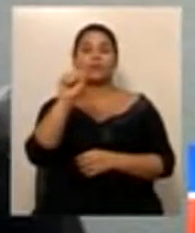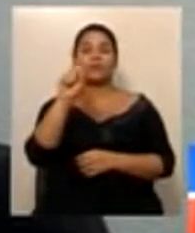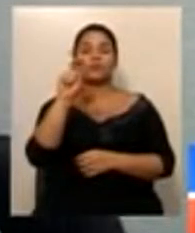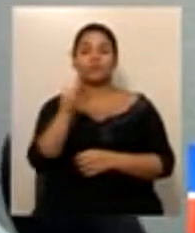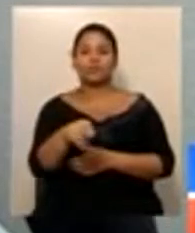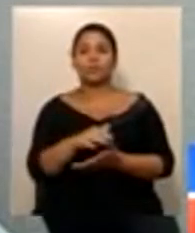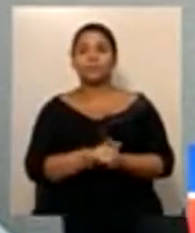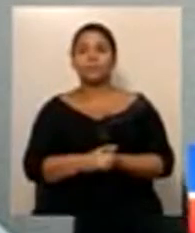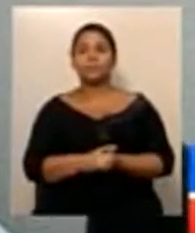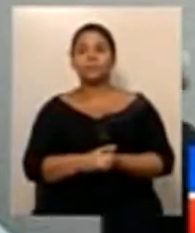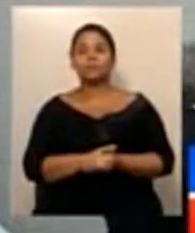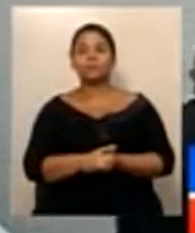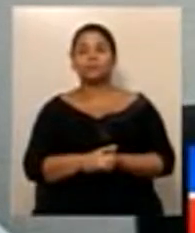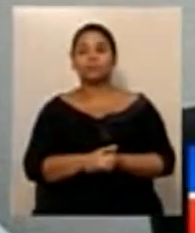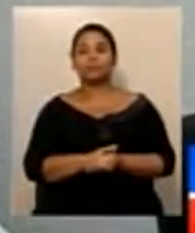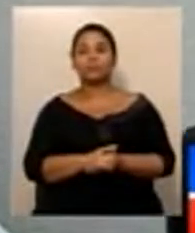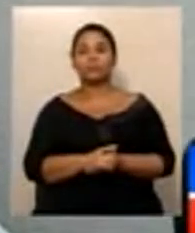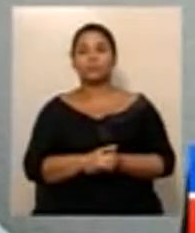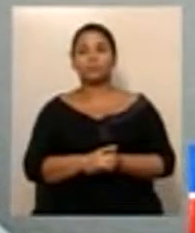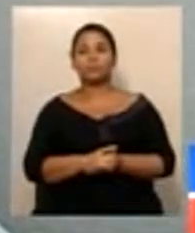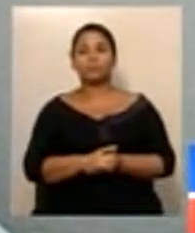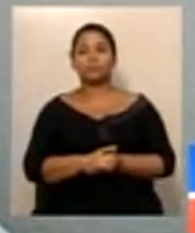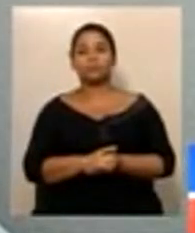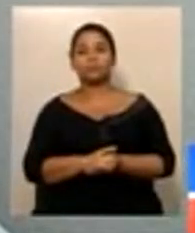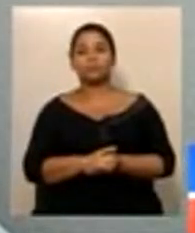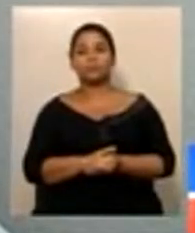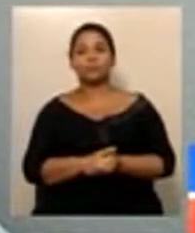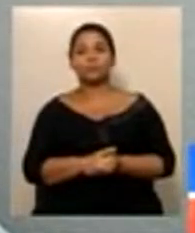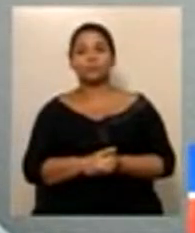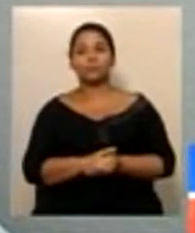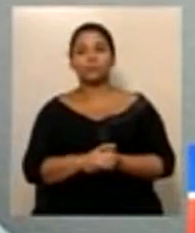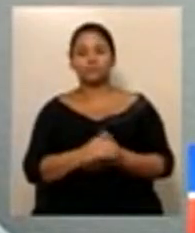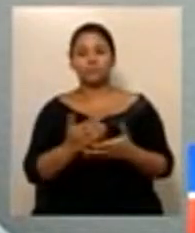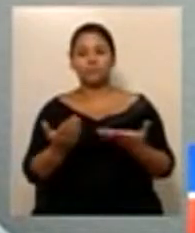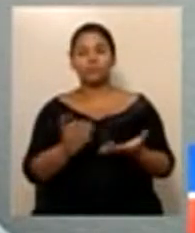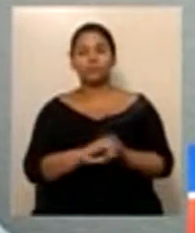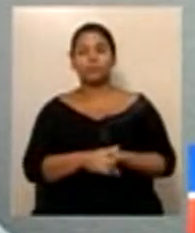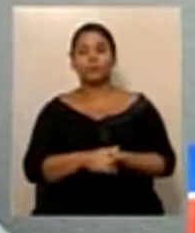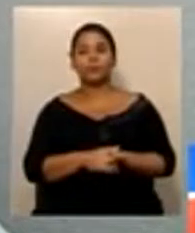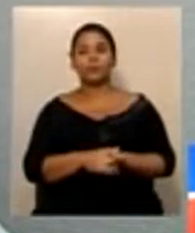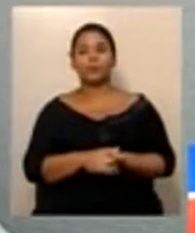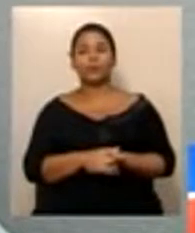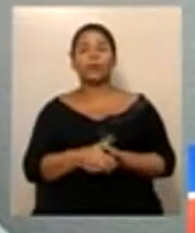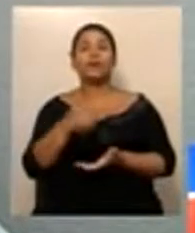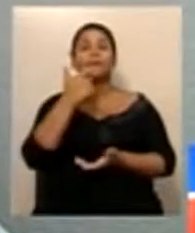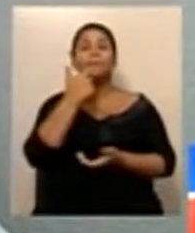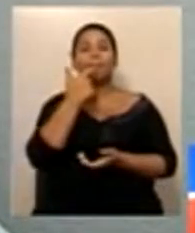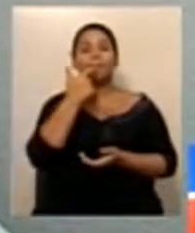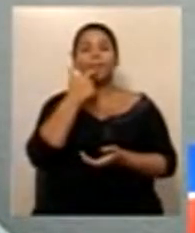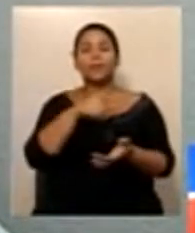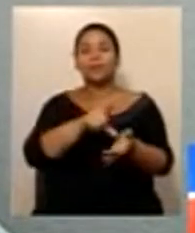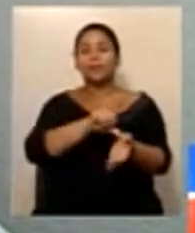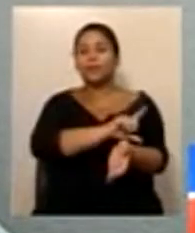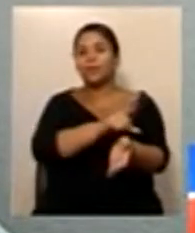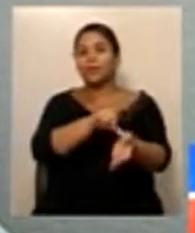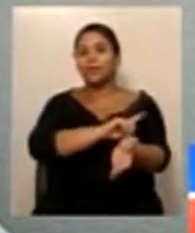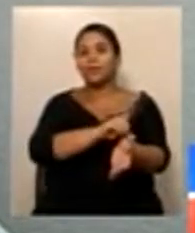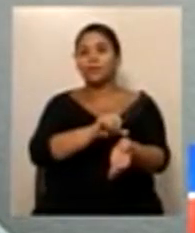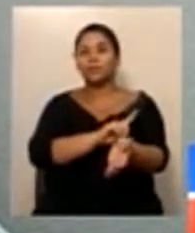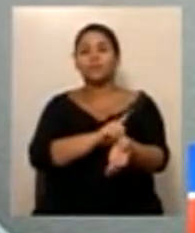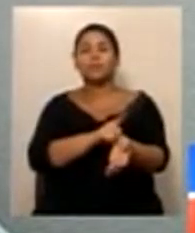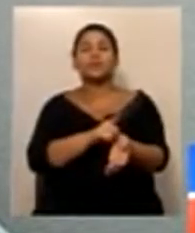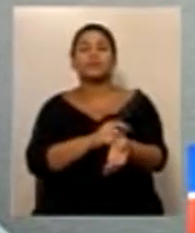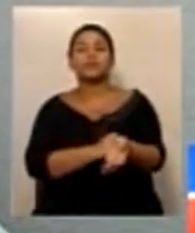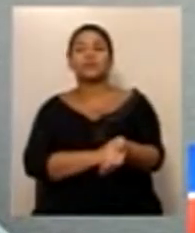há poucos instantes, o eminente deputado Olavo Calheiros fez um questionamento ao líder do governo e acredito que ele